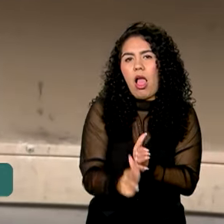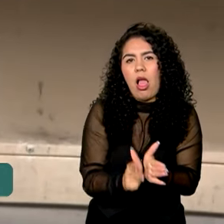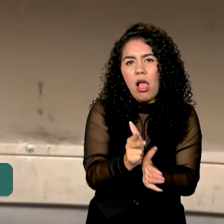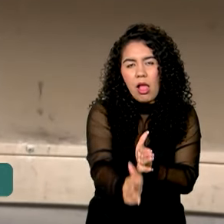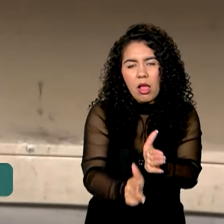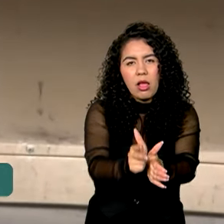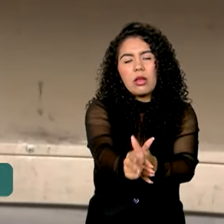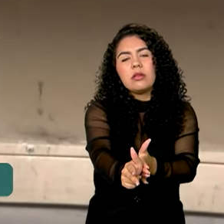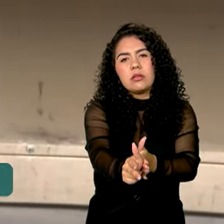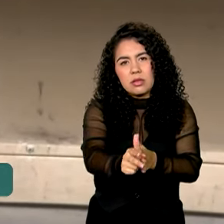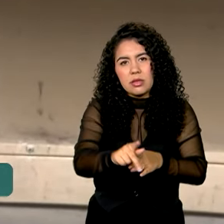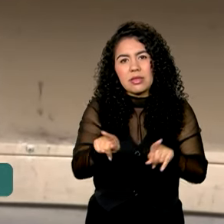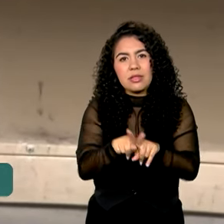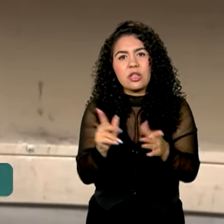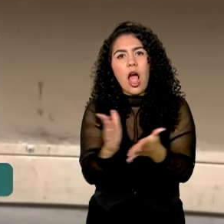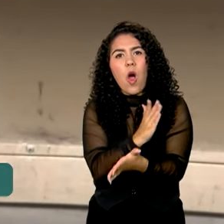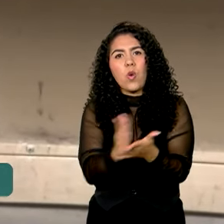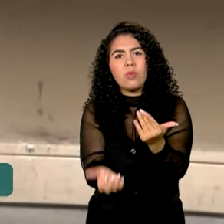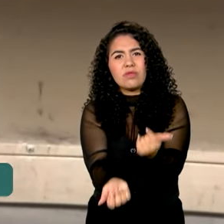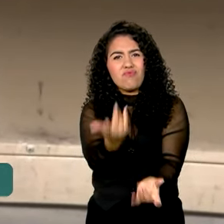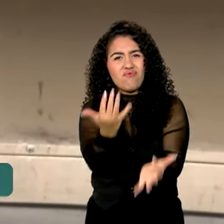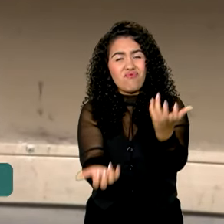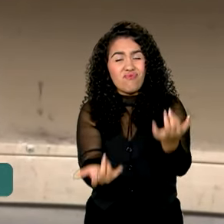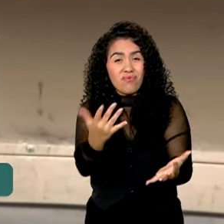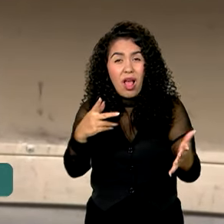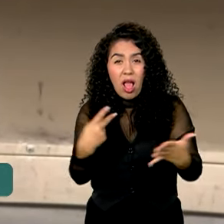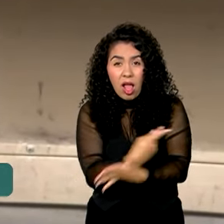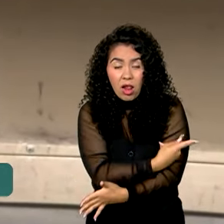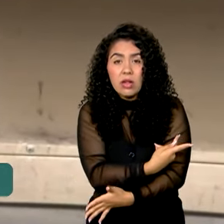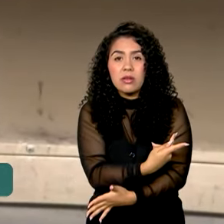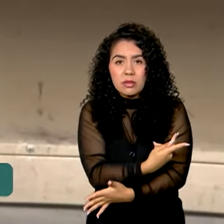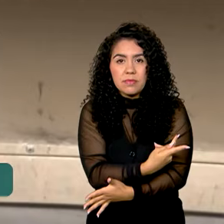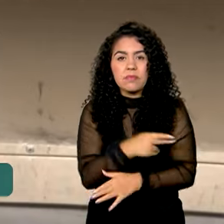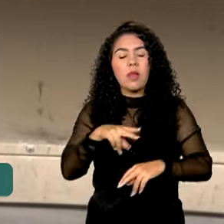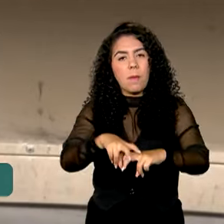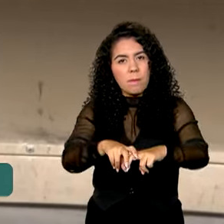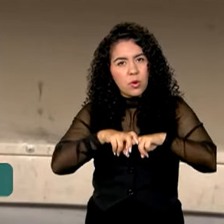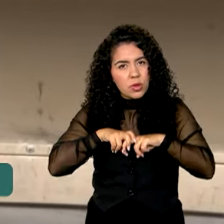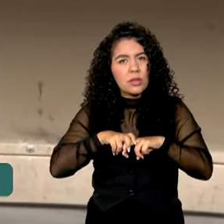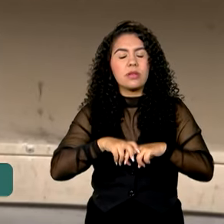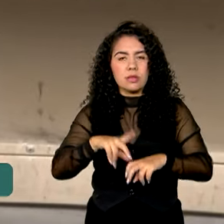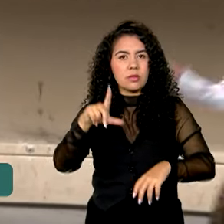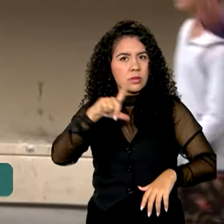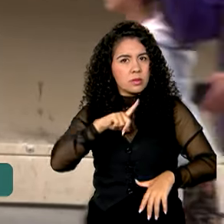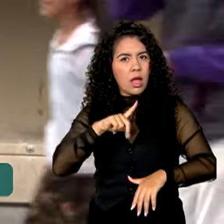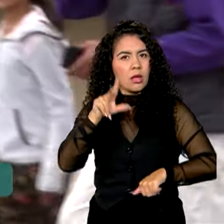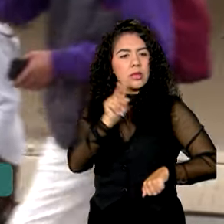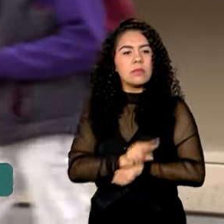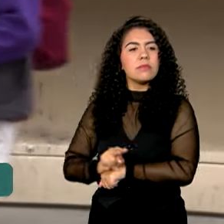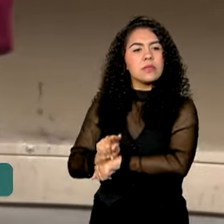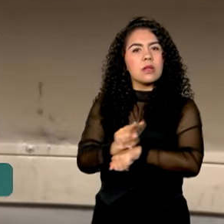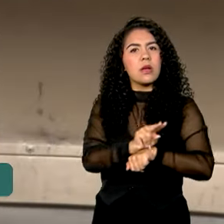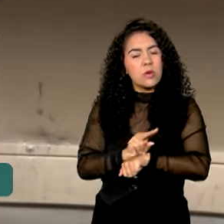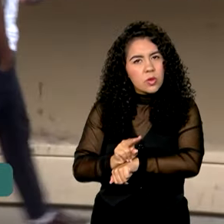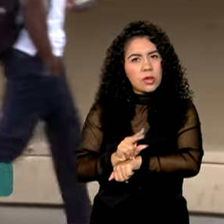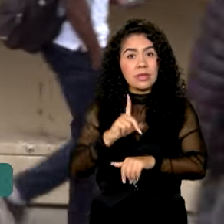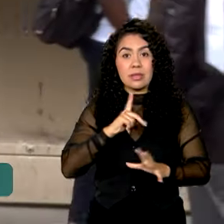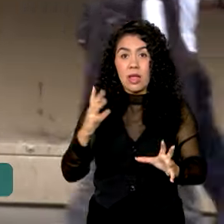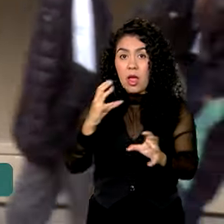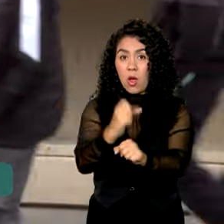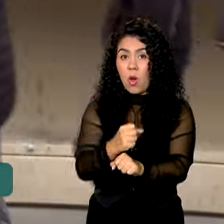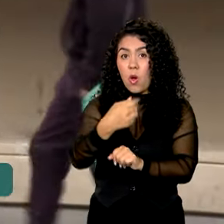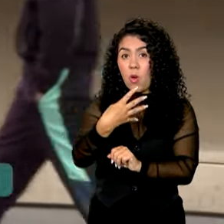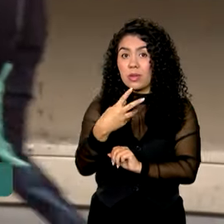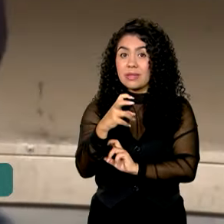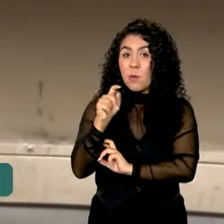vândalos teriam incendiado algumas instalações. Foi montado um forte esquema de segurança para a cerimônia, com 45